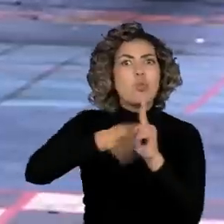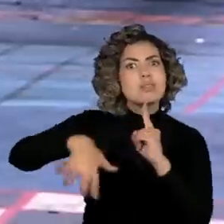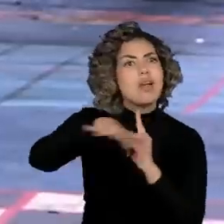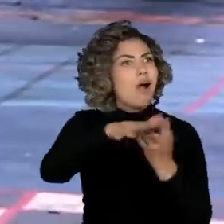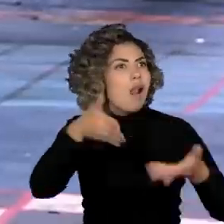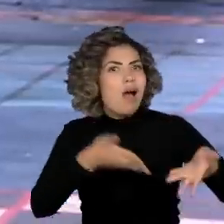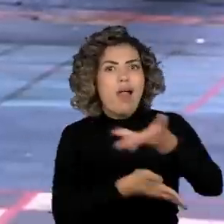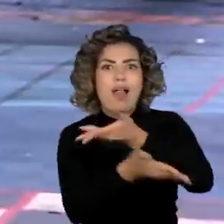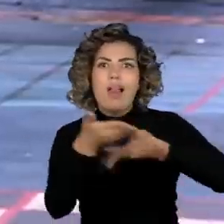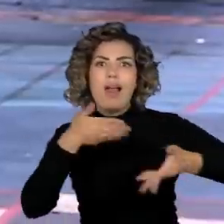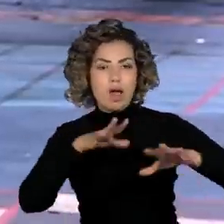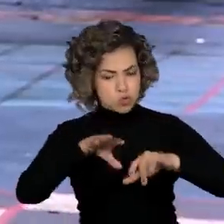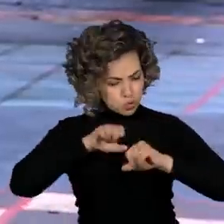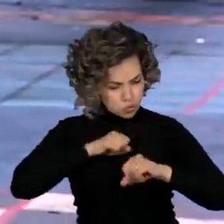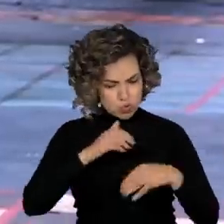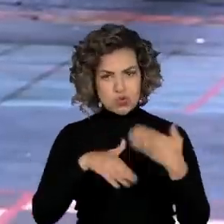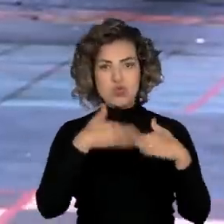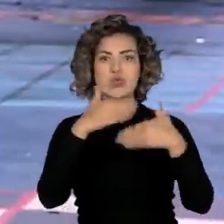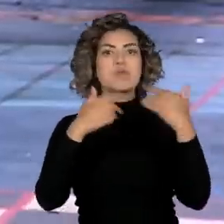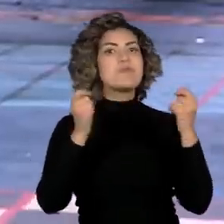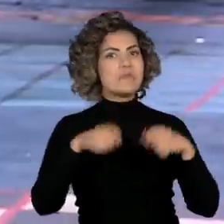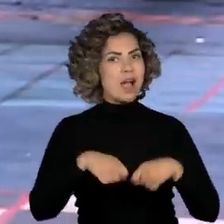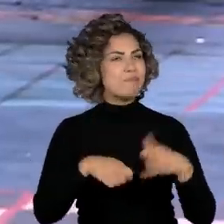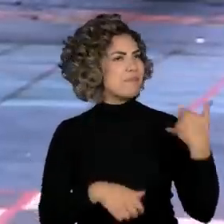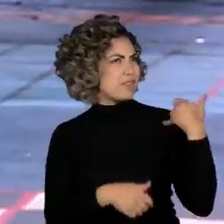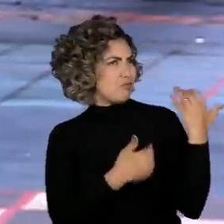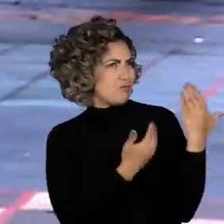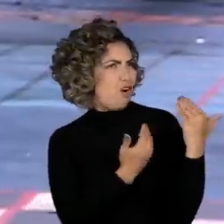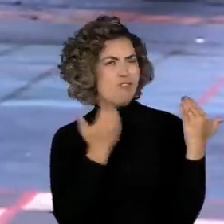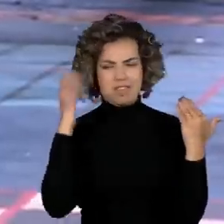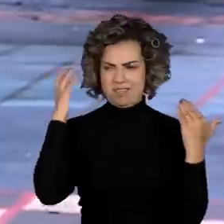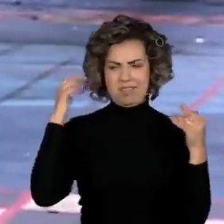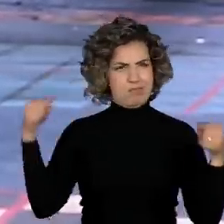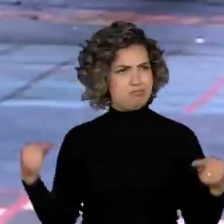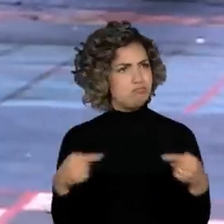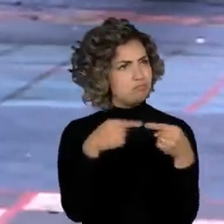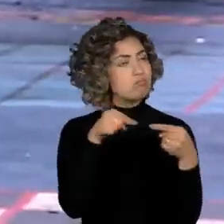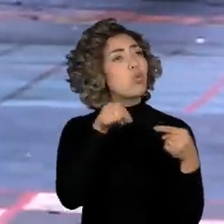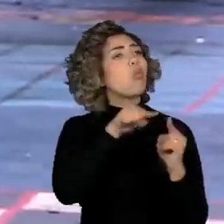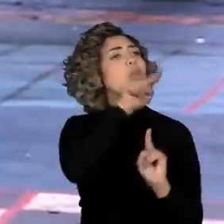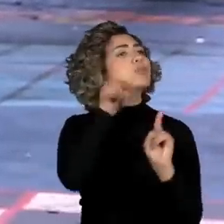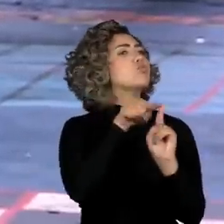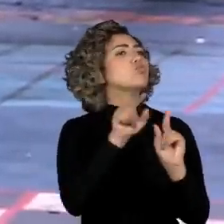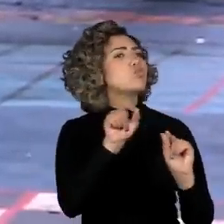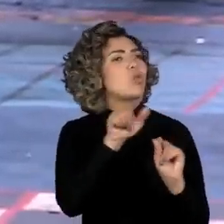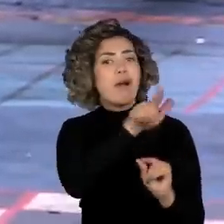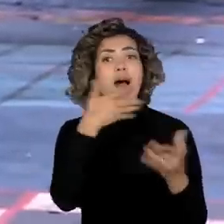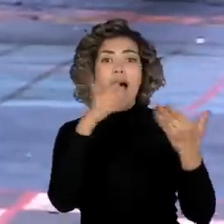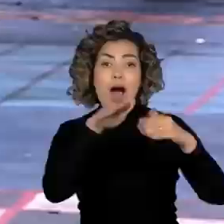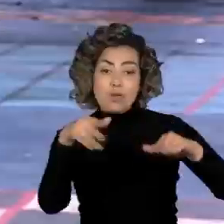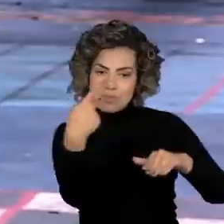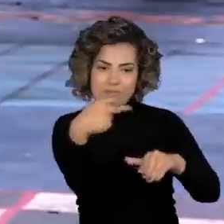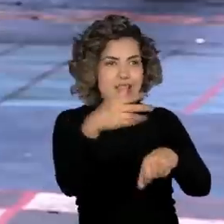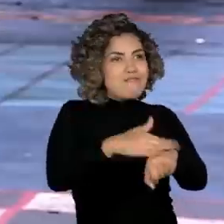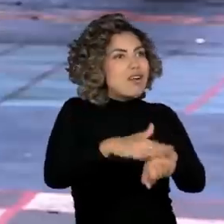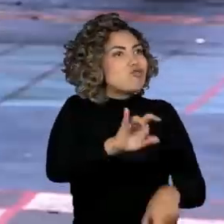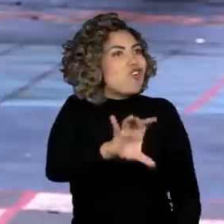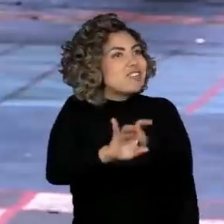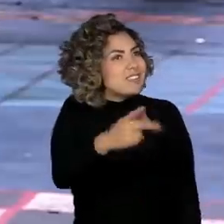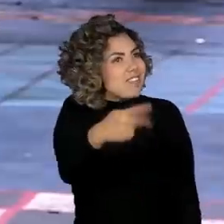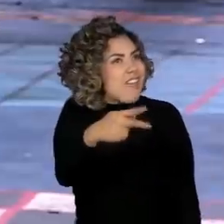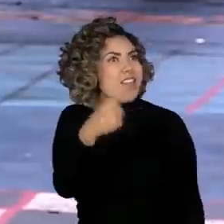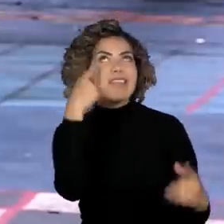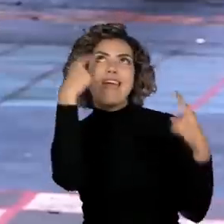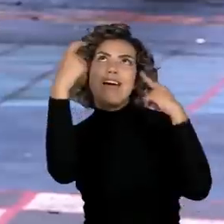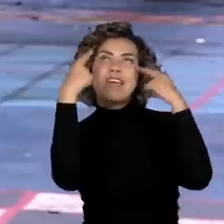O projeto da rádio se articula totalmente com o projeto pedagógico na questão do protagonismo do aluno, nas habilidades com